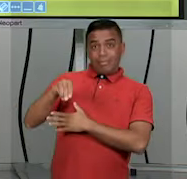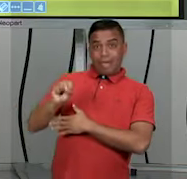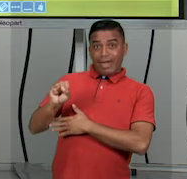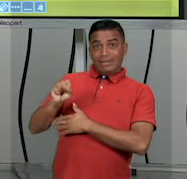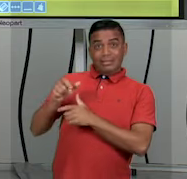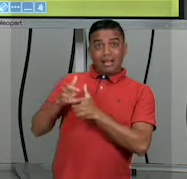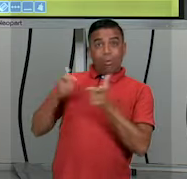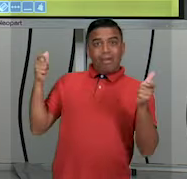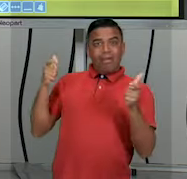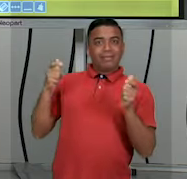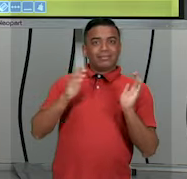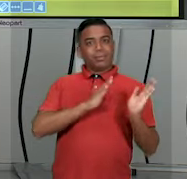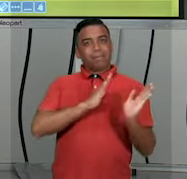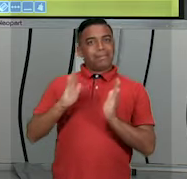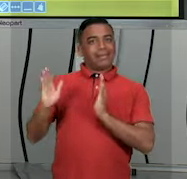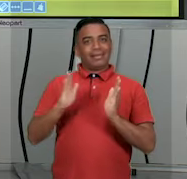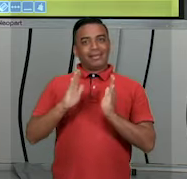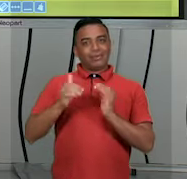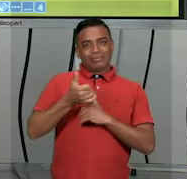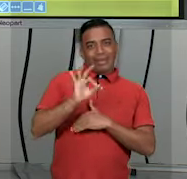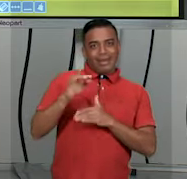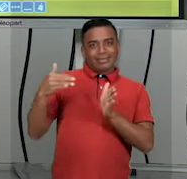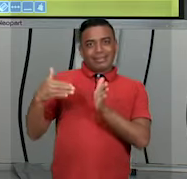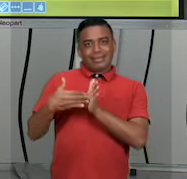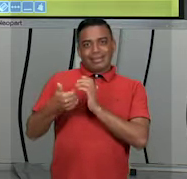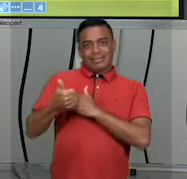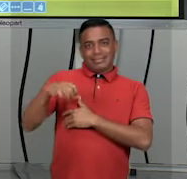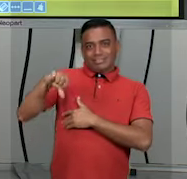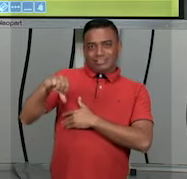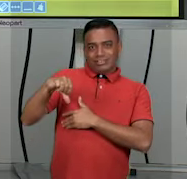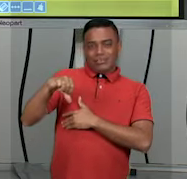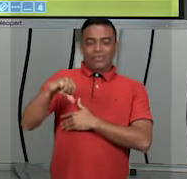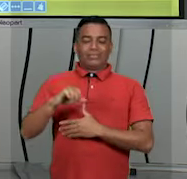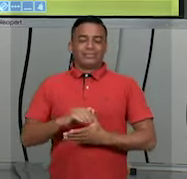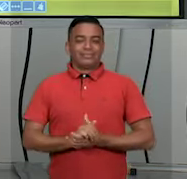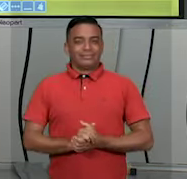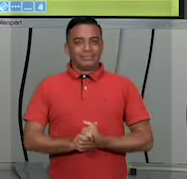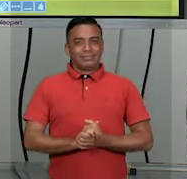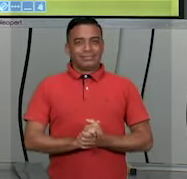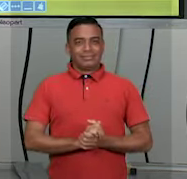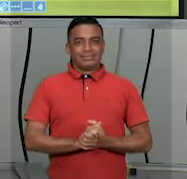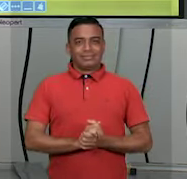pouquinho esse período, deixando ali dos 10 até os 19.